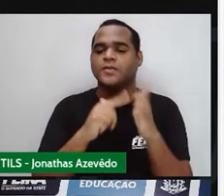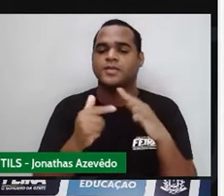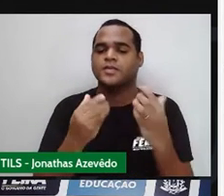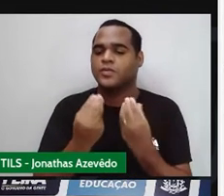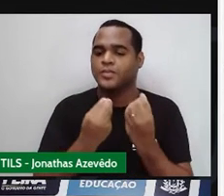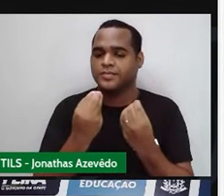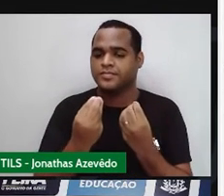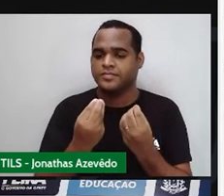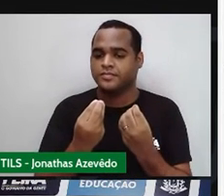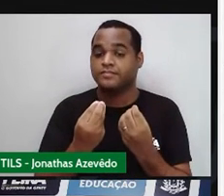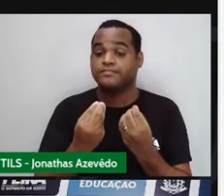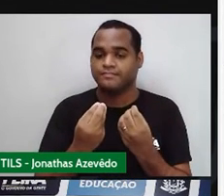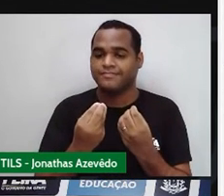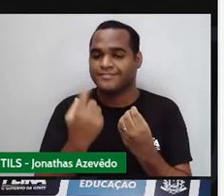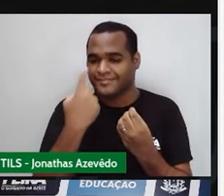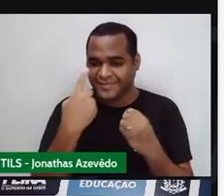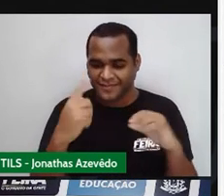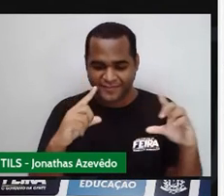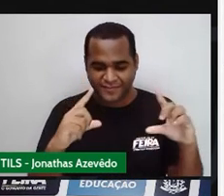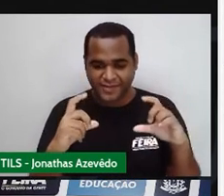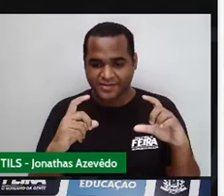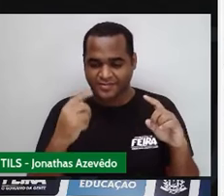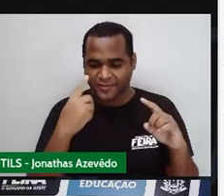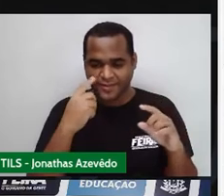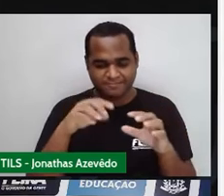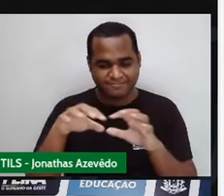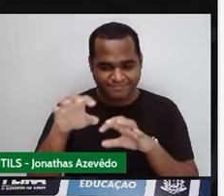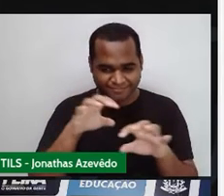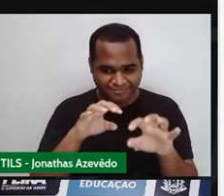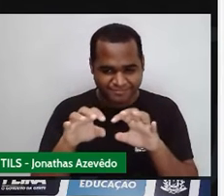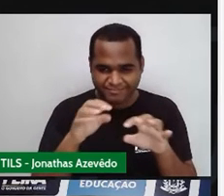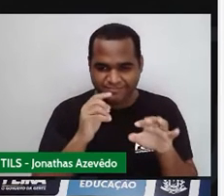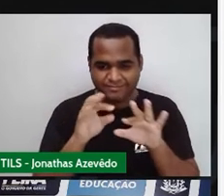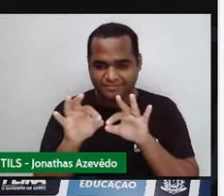naquela figura, vai ser importante a gente mexer nela, certo?